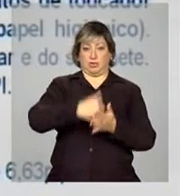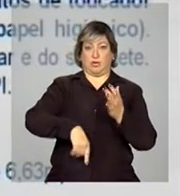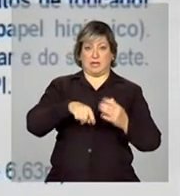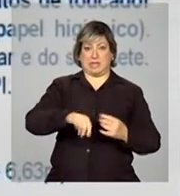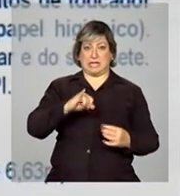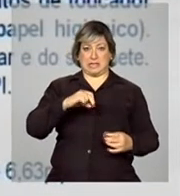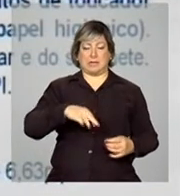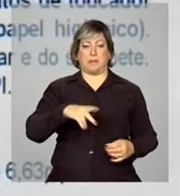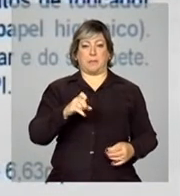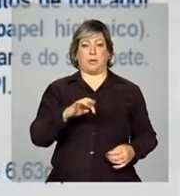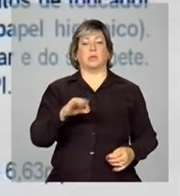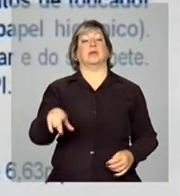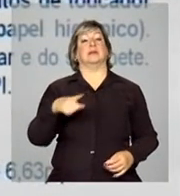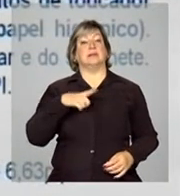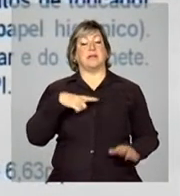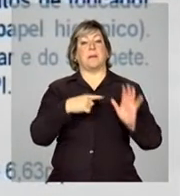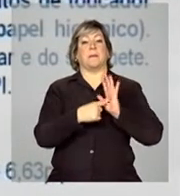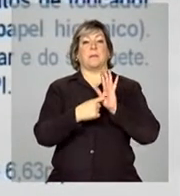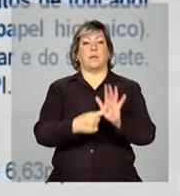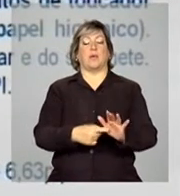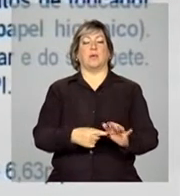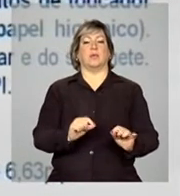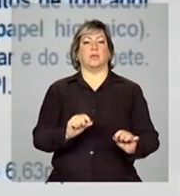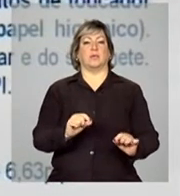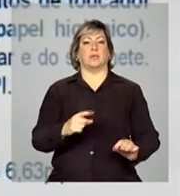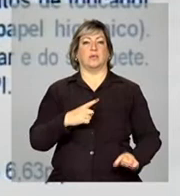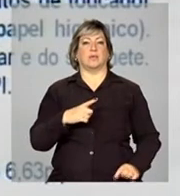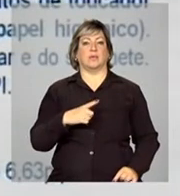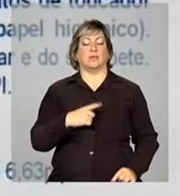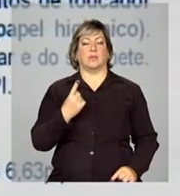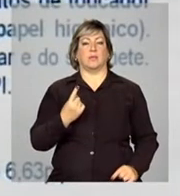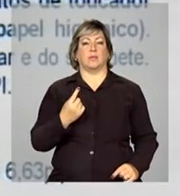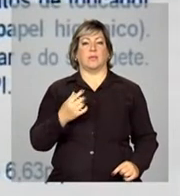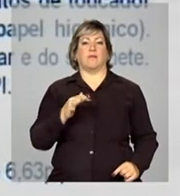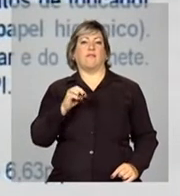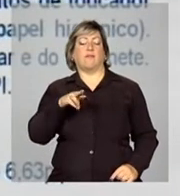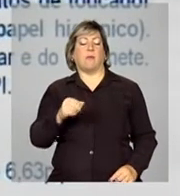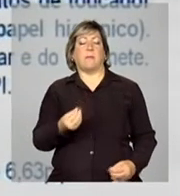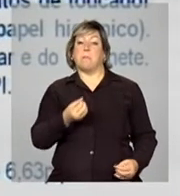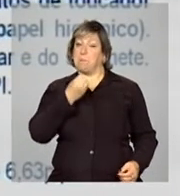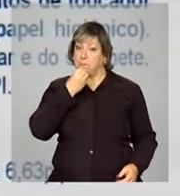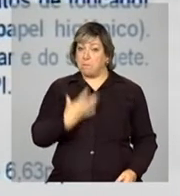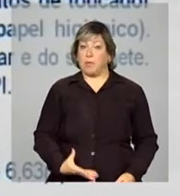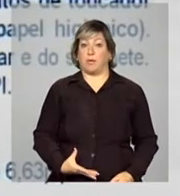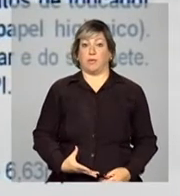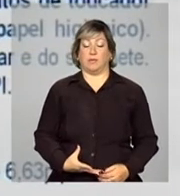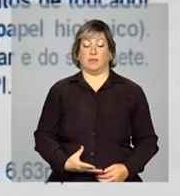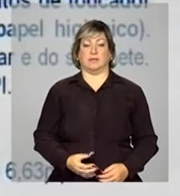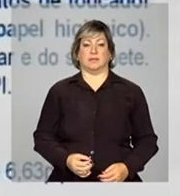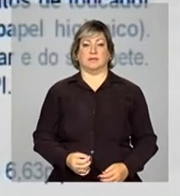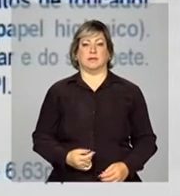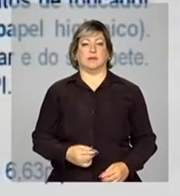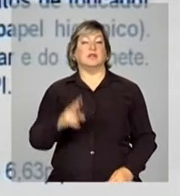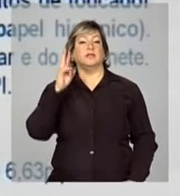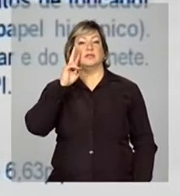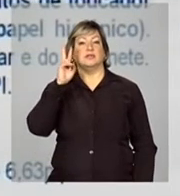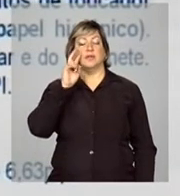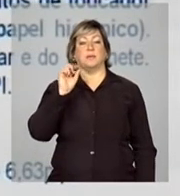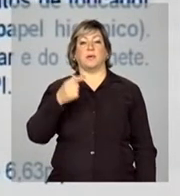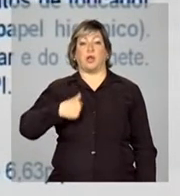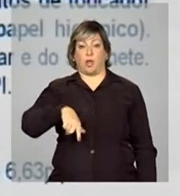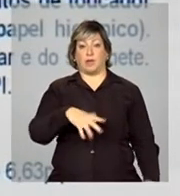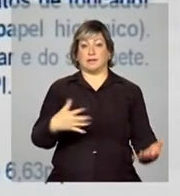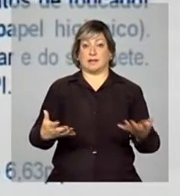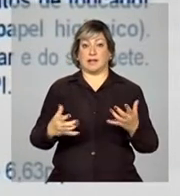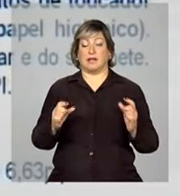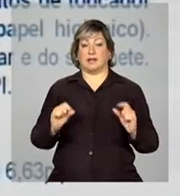têm apresentado um comportamento bem positivo. Positivo aqui no sentido que a gente quer.